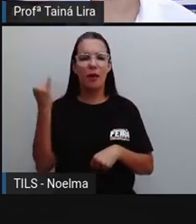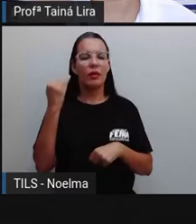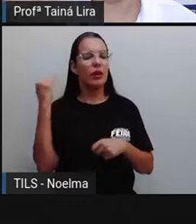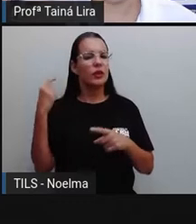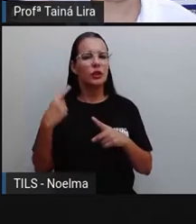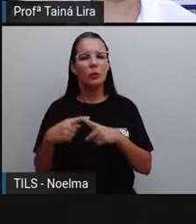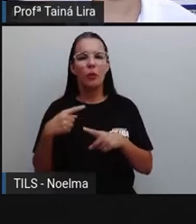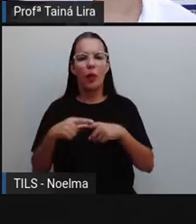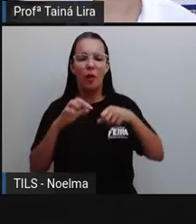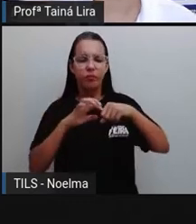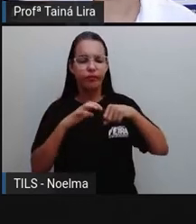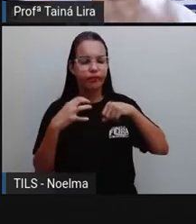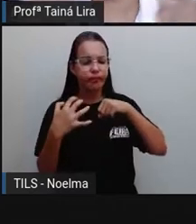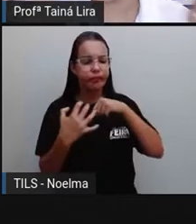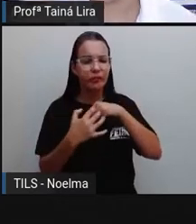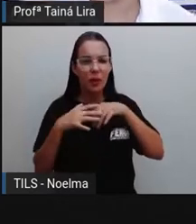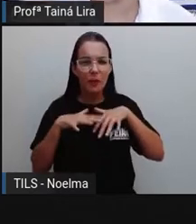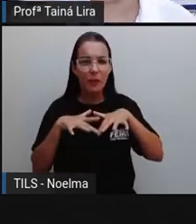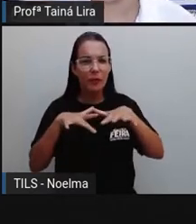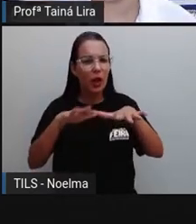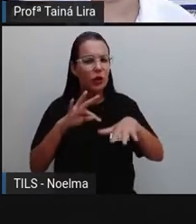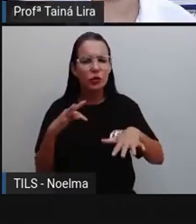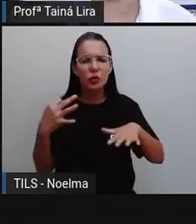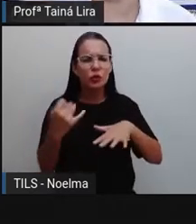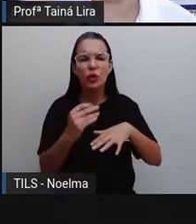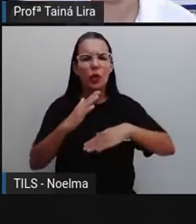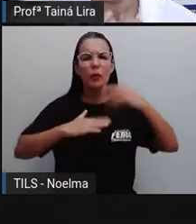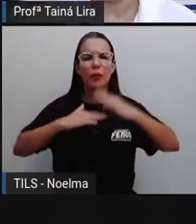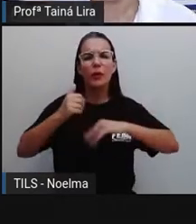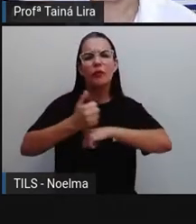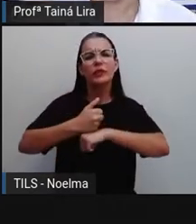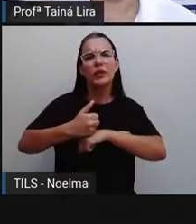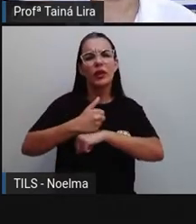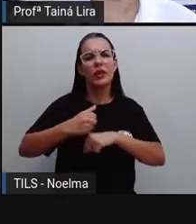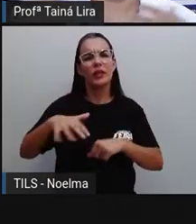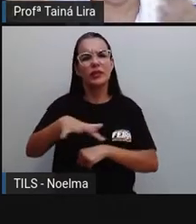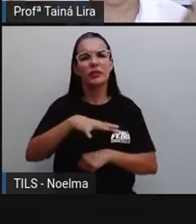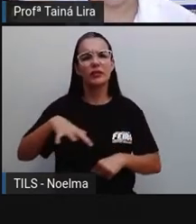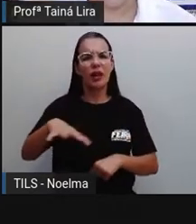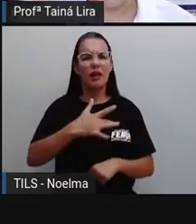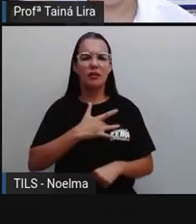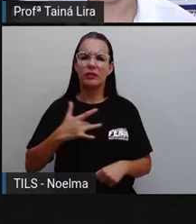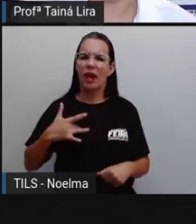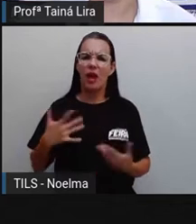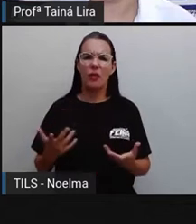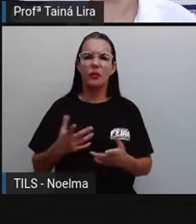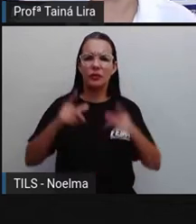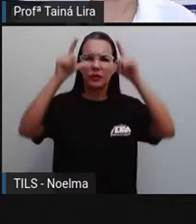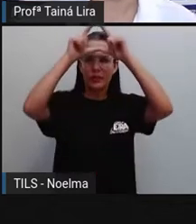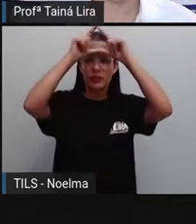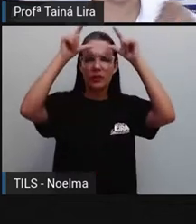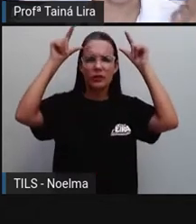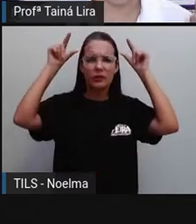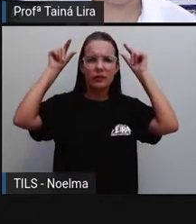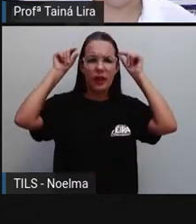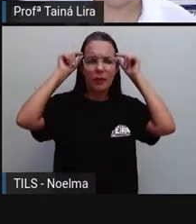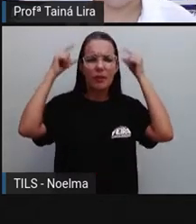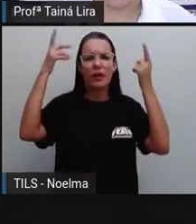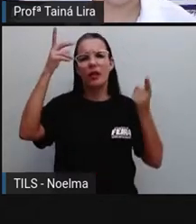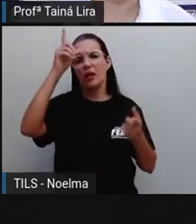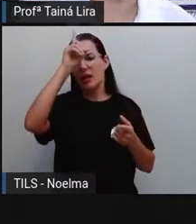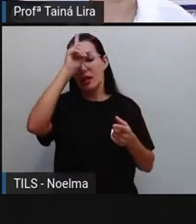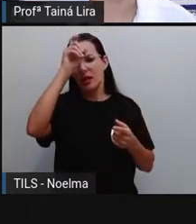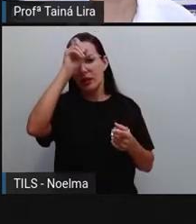não só os médicos, mas os profissionais aí da área de saúde, né? Os enfermeiros, né? Os técnicos de